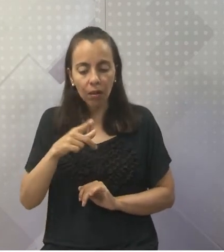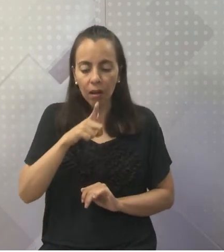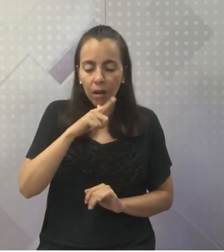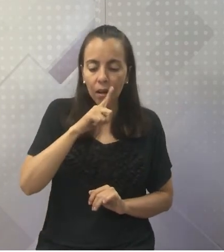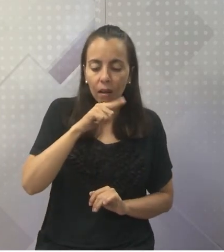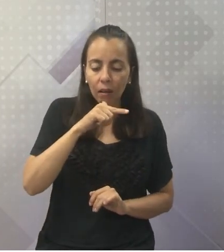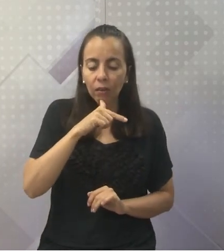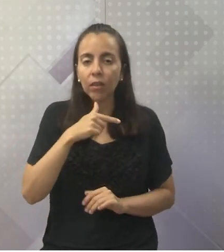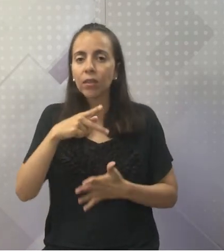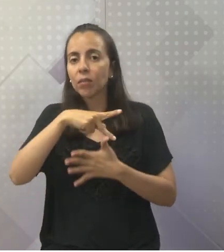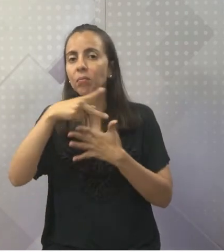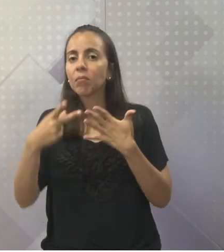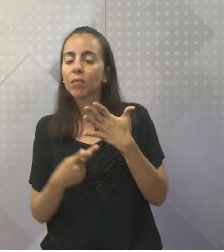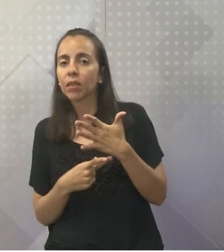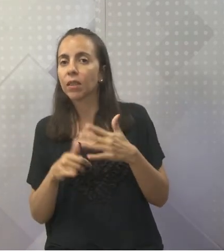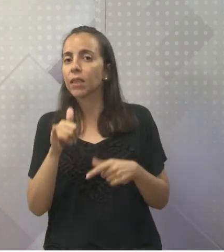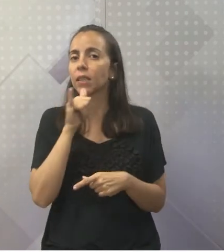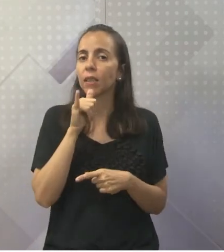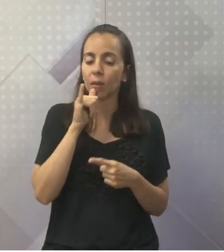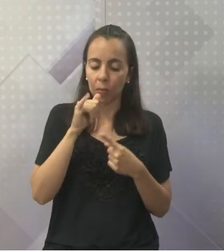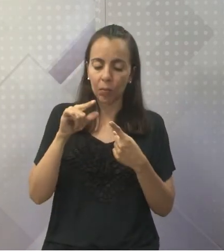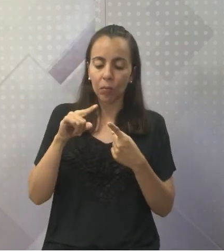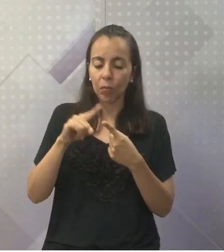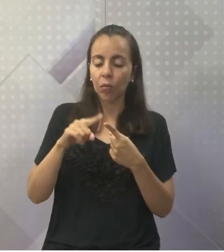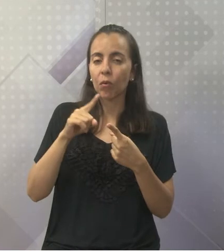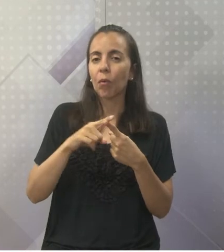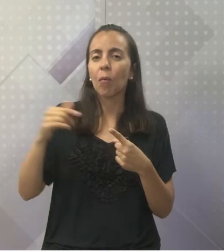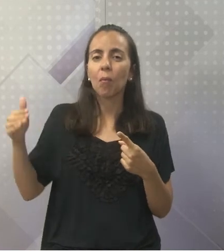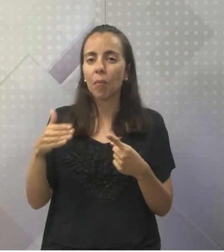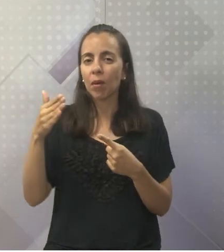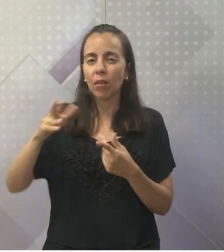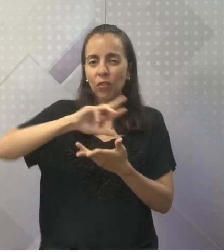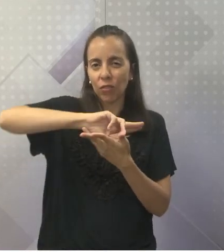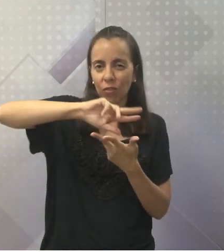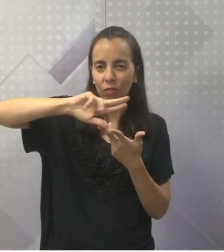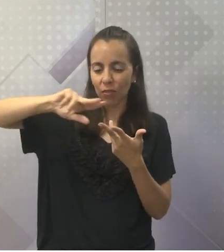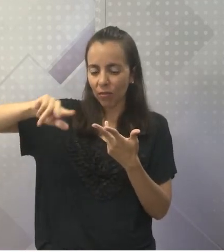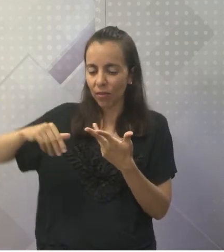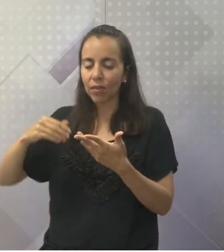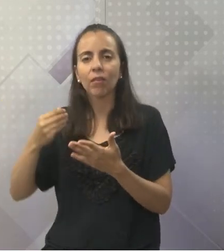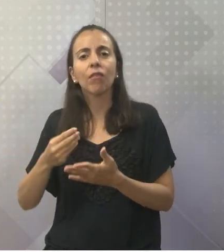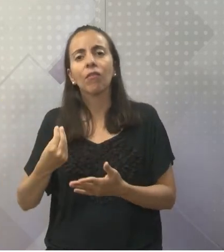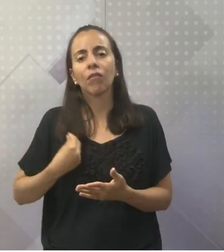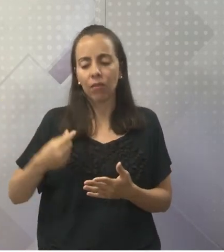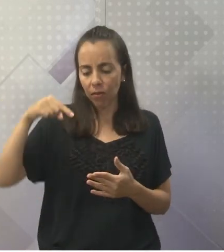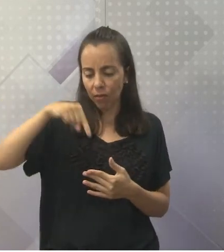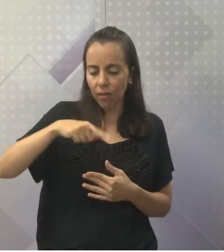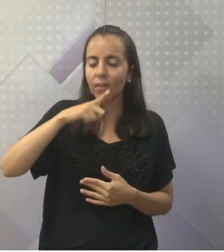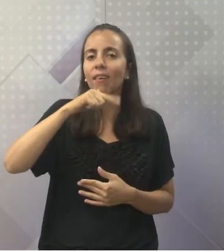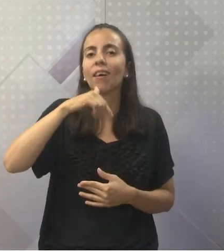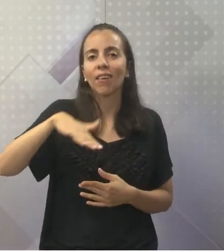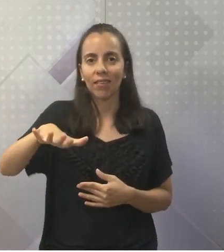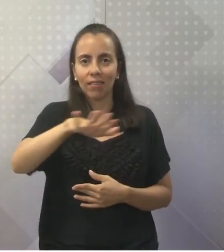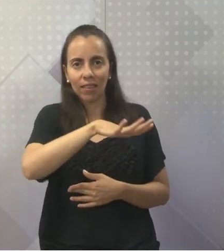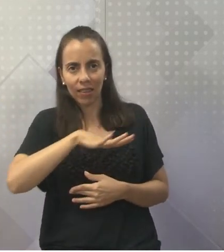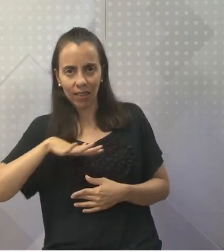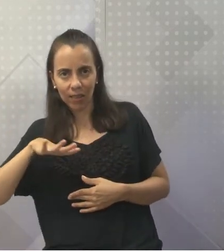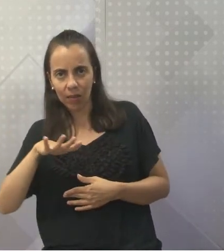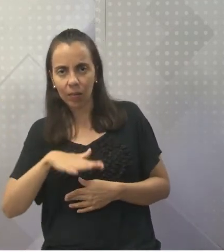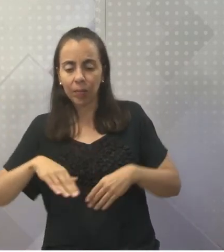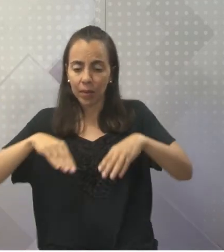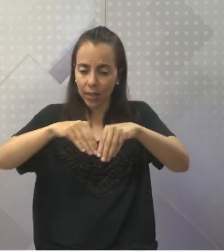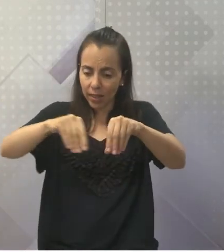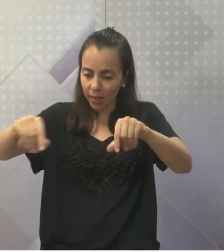A gente botaria, por exemplo, o tubarão, o peixe e o golfinho vivem na água. Espécies que vivem na terra,